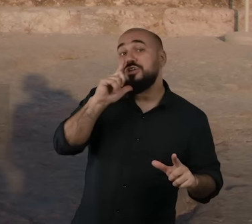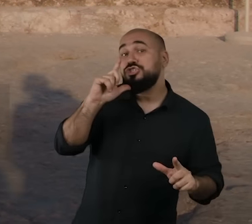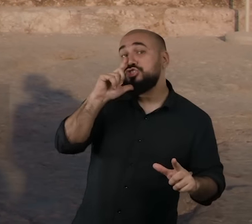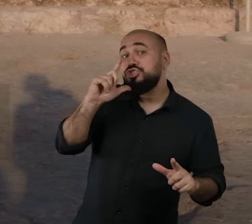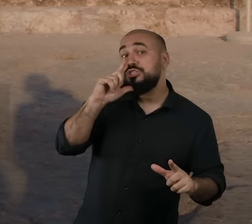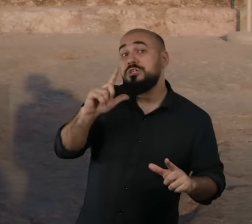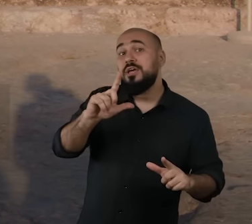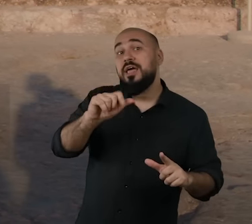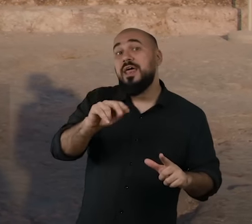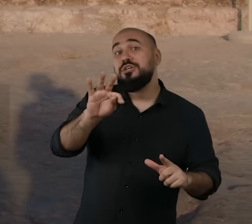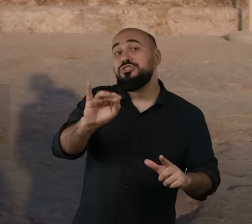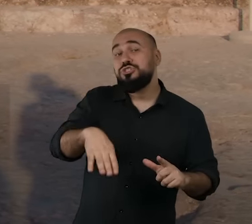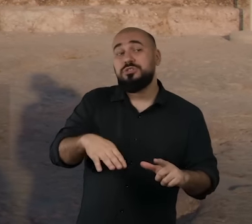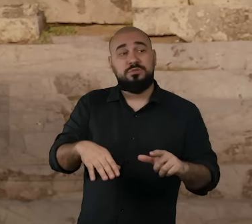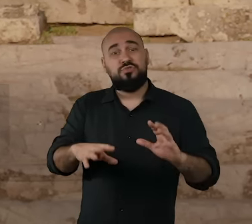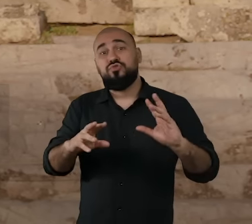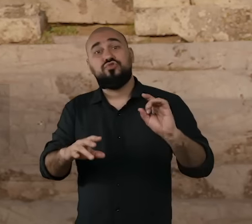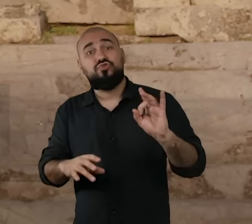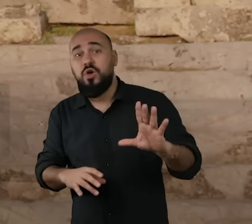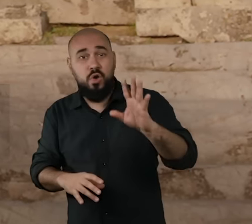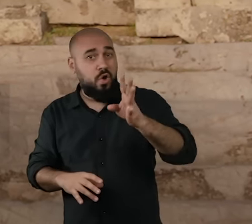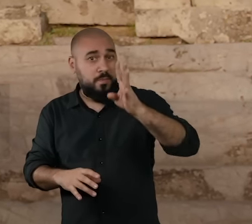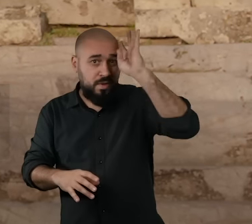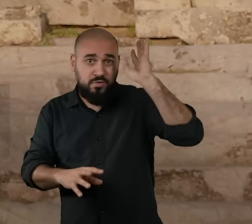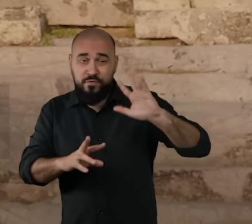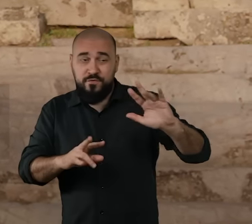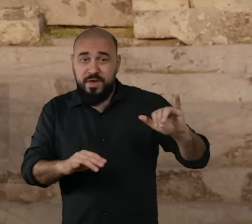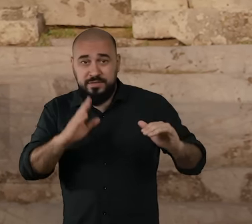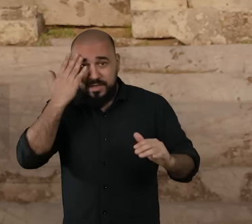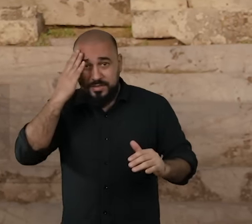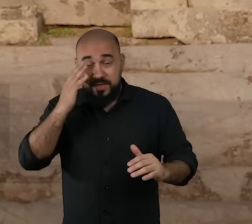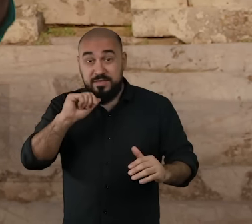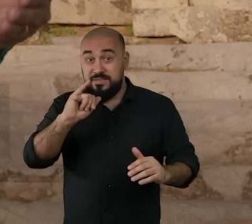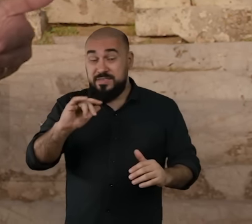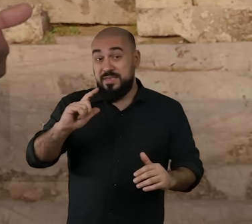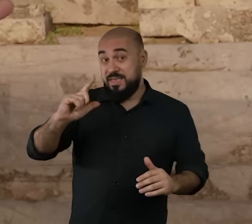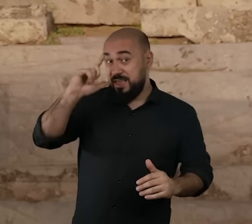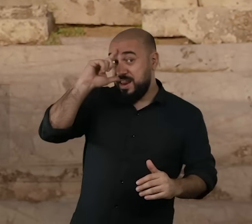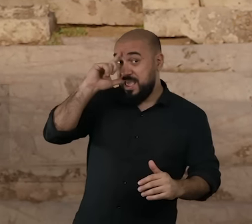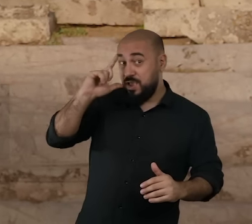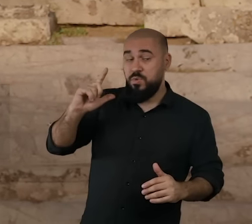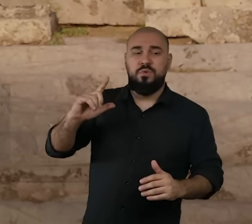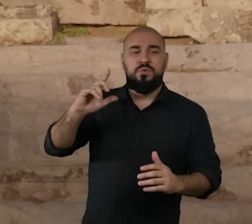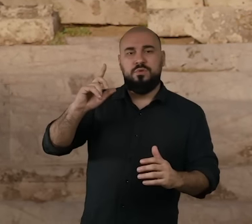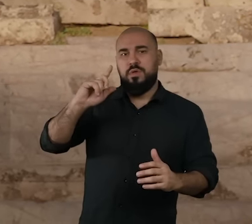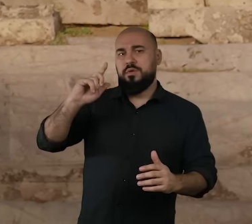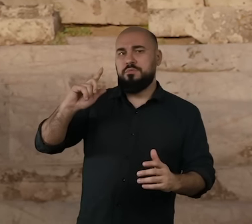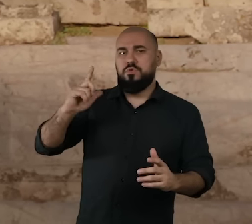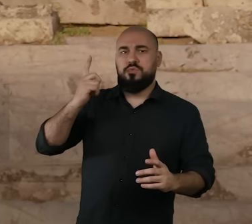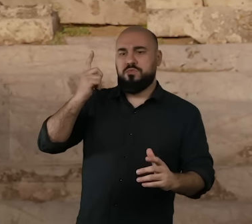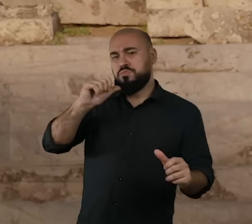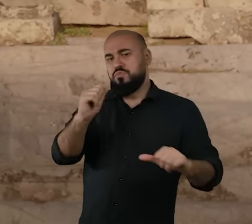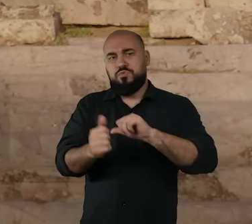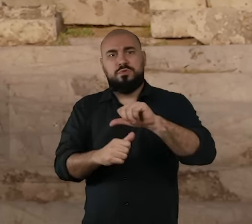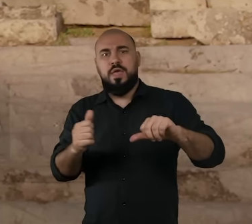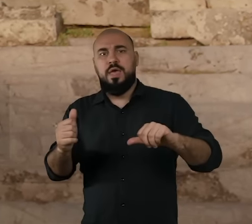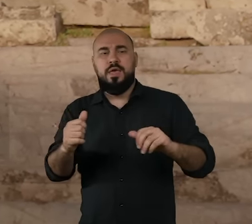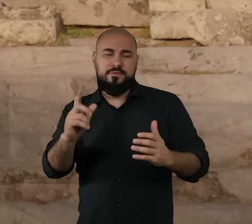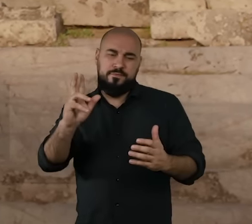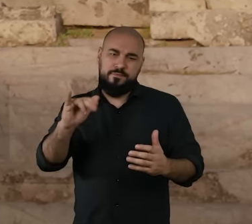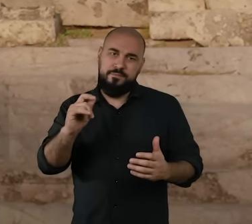inteiro vai conhecer a minha mensagem. E é por isso que Jesus, mesmo falando em aramaico, deixou que os evangelistas